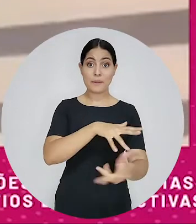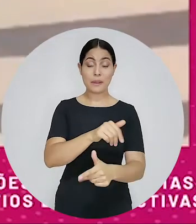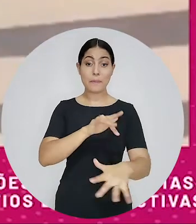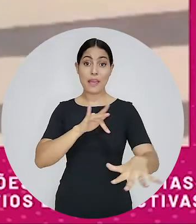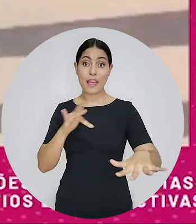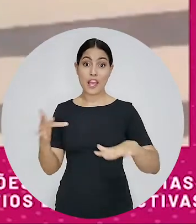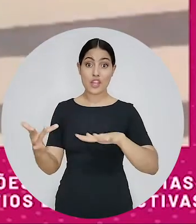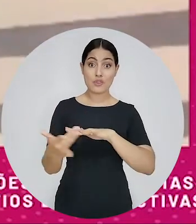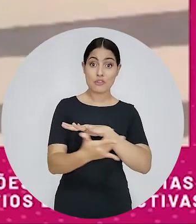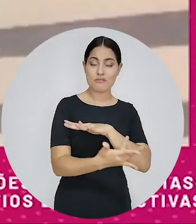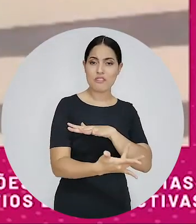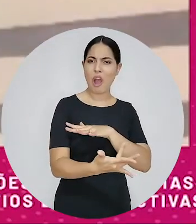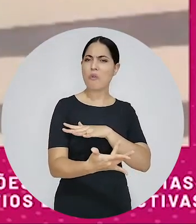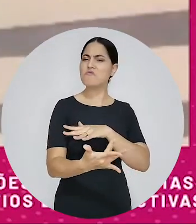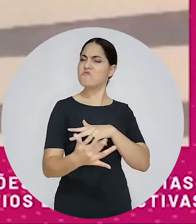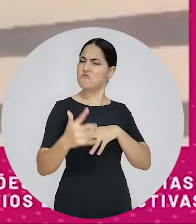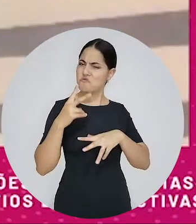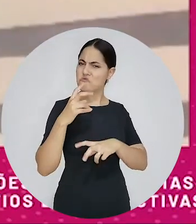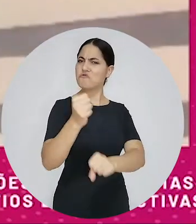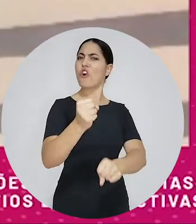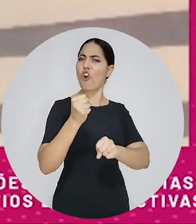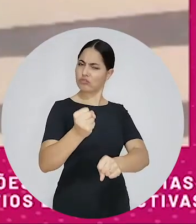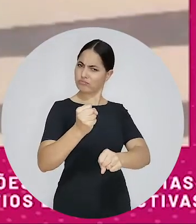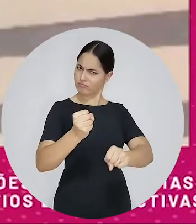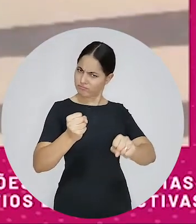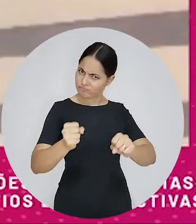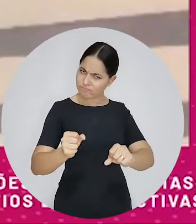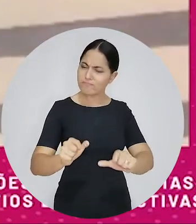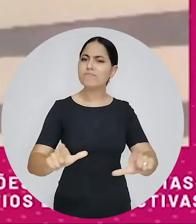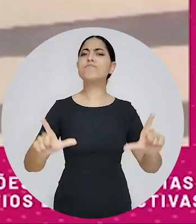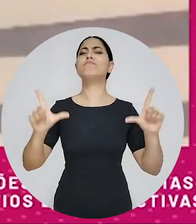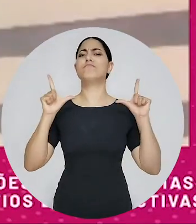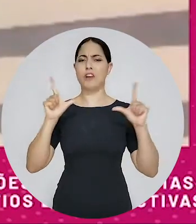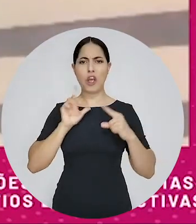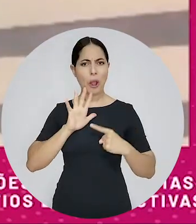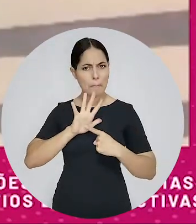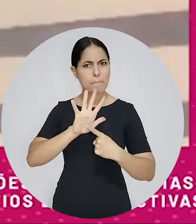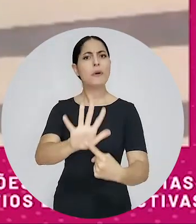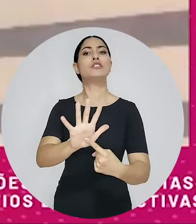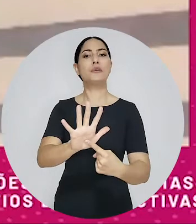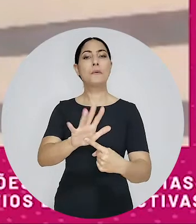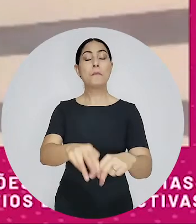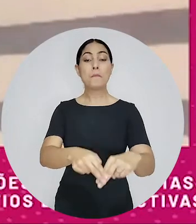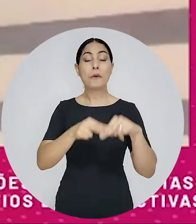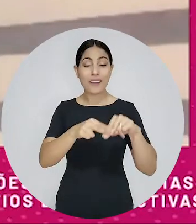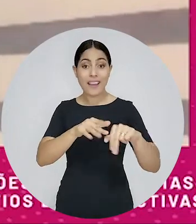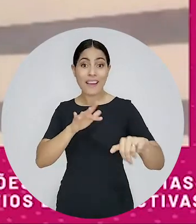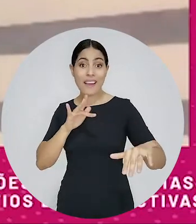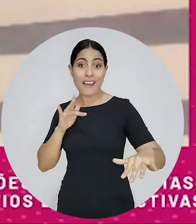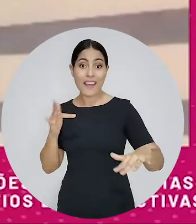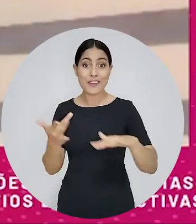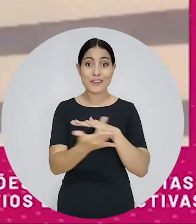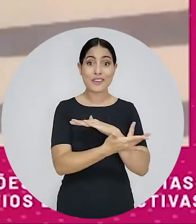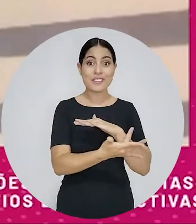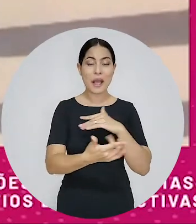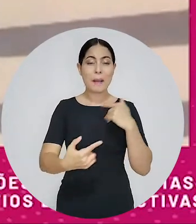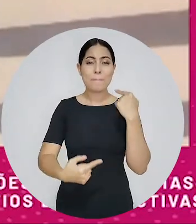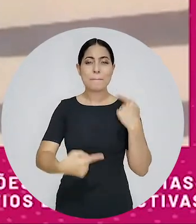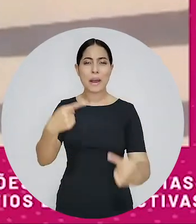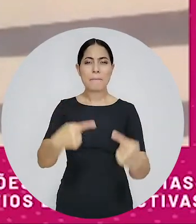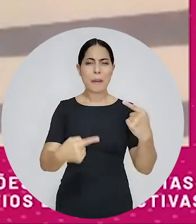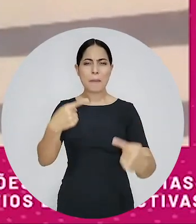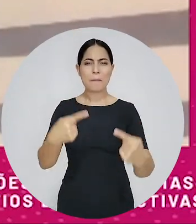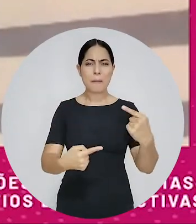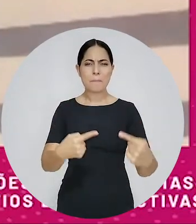a força das redes sociais que se transformaram em plataformas, digamos, formidáveis de debate político e, de alguma